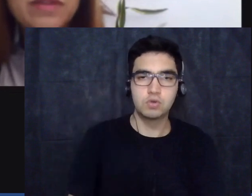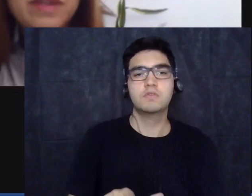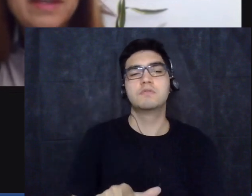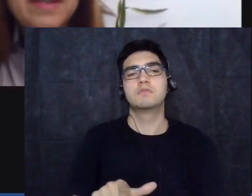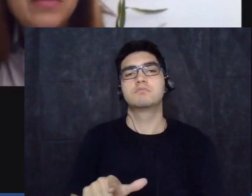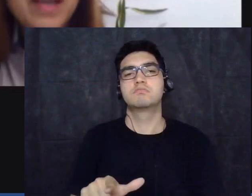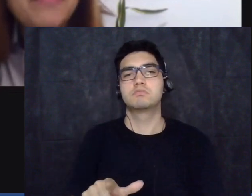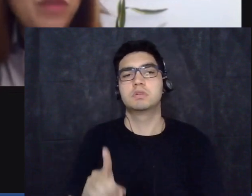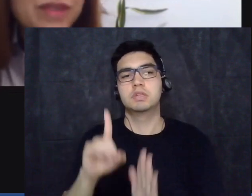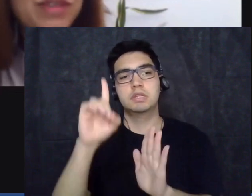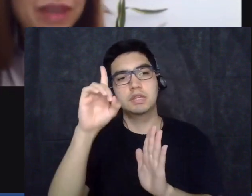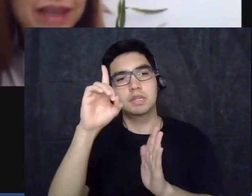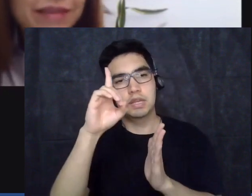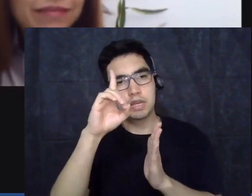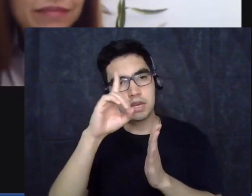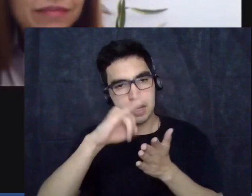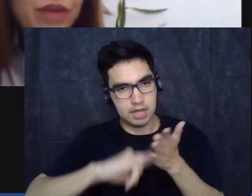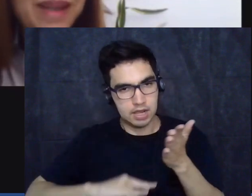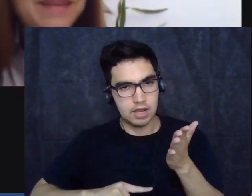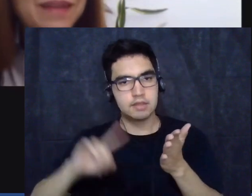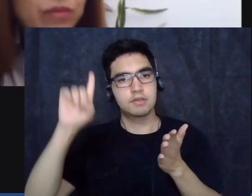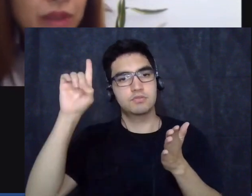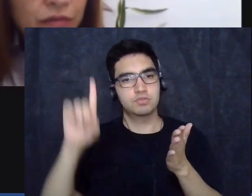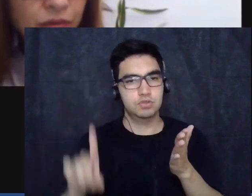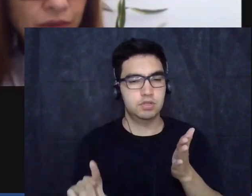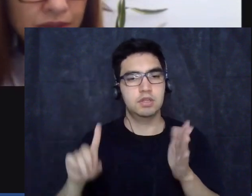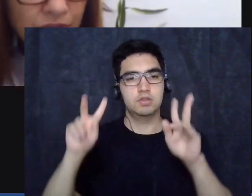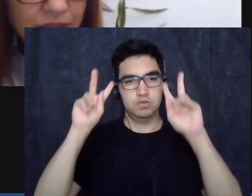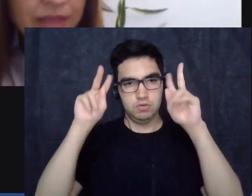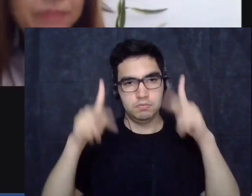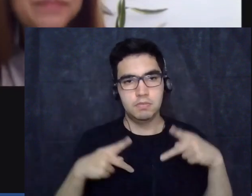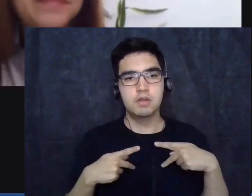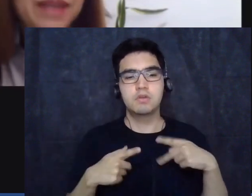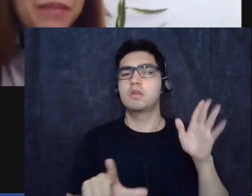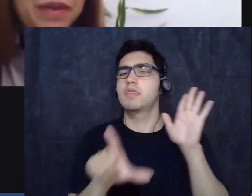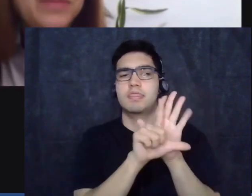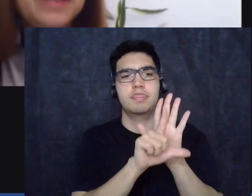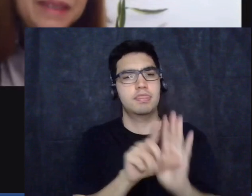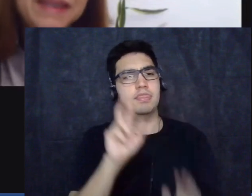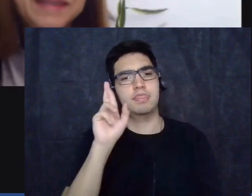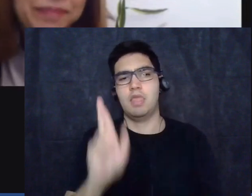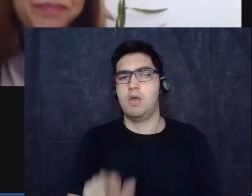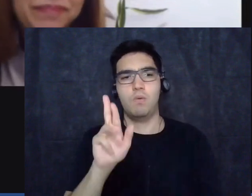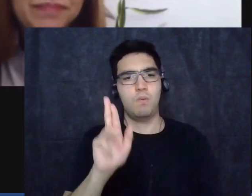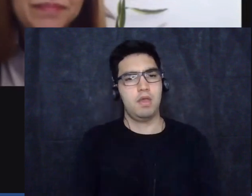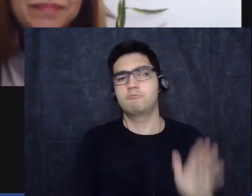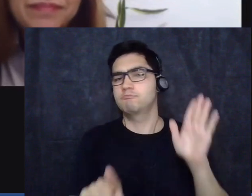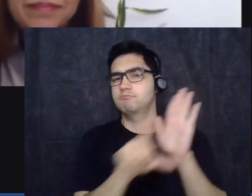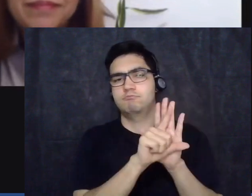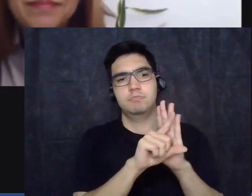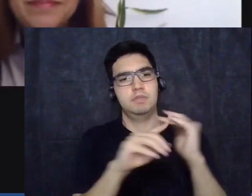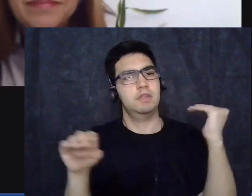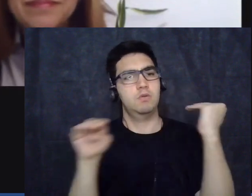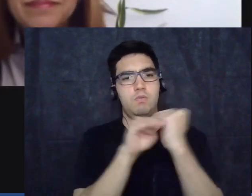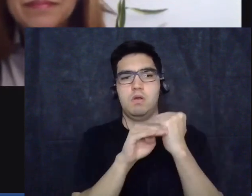declaração dos direitos humanos não ter força de lei então ela não tem força de lei exatamente sim